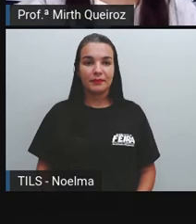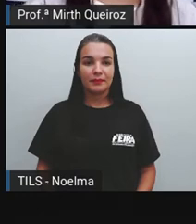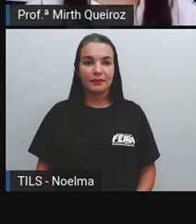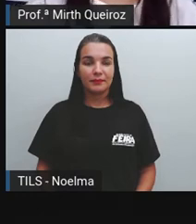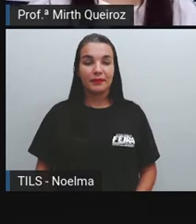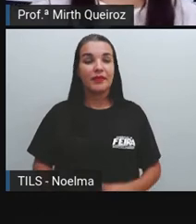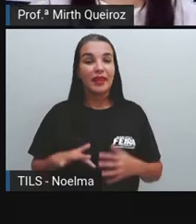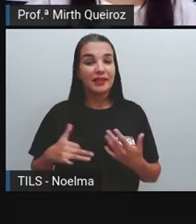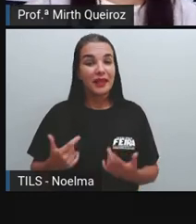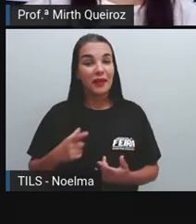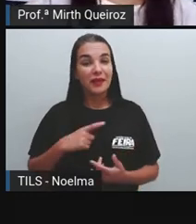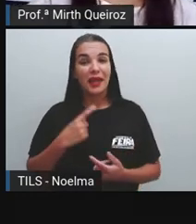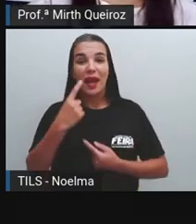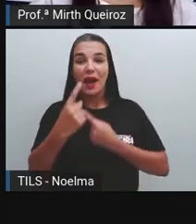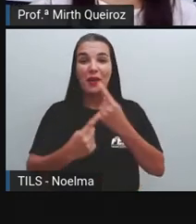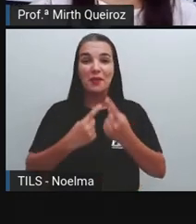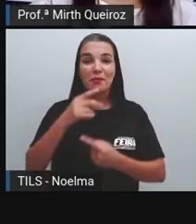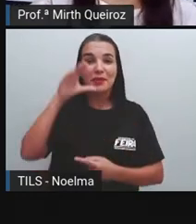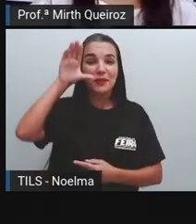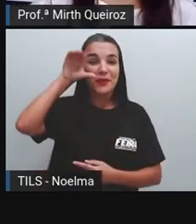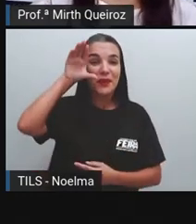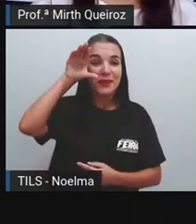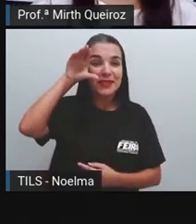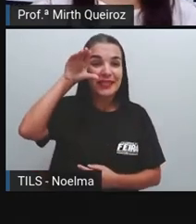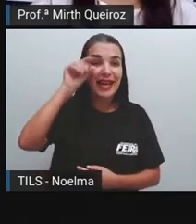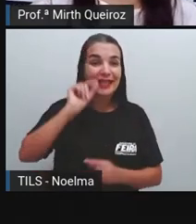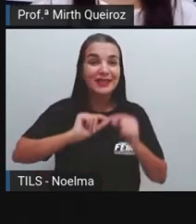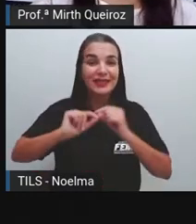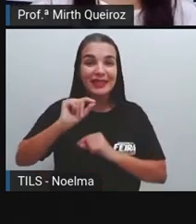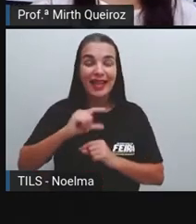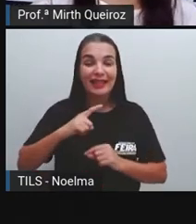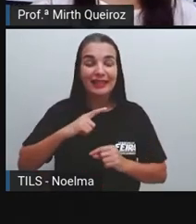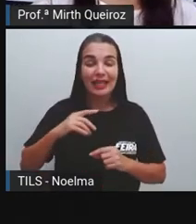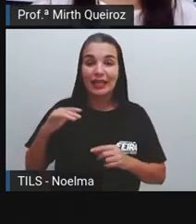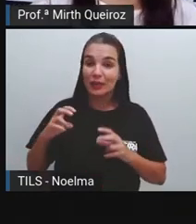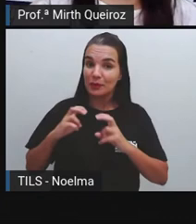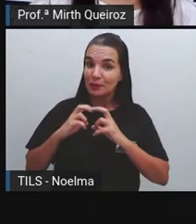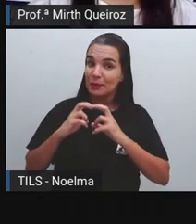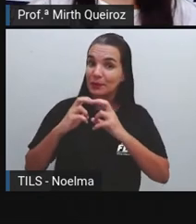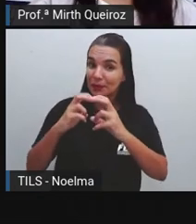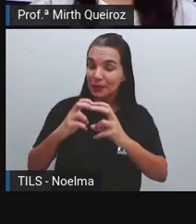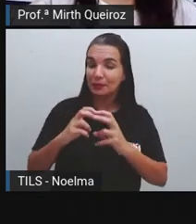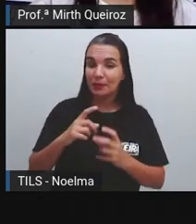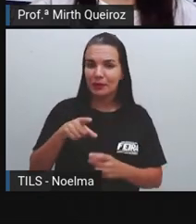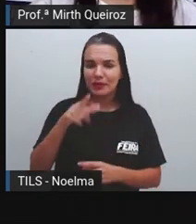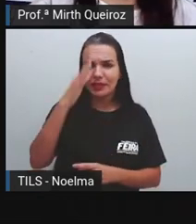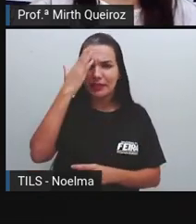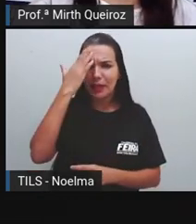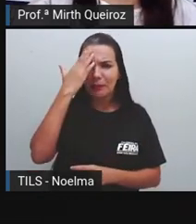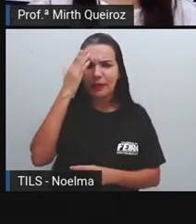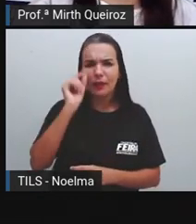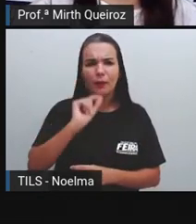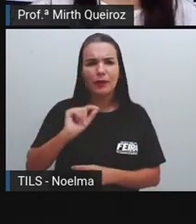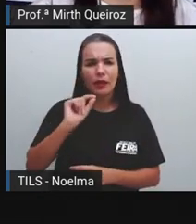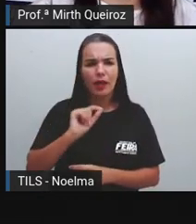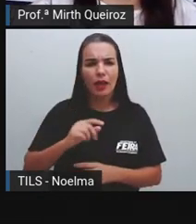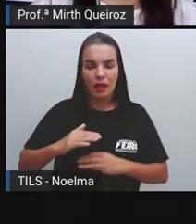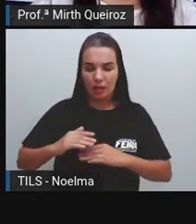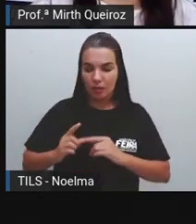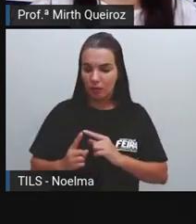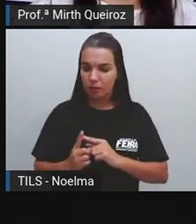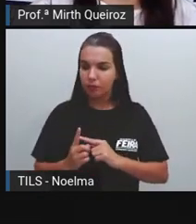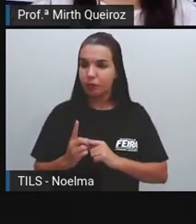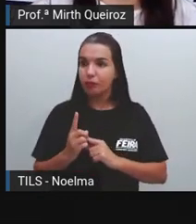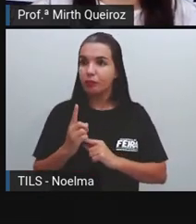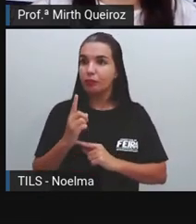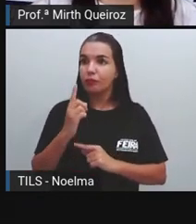Aqui a gente tem algumas curiosidades em relação aos meios de transporte. Você sabia que o elevador é o